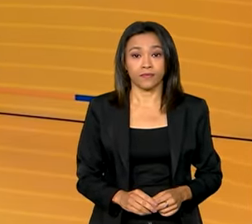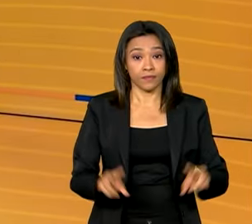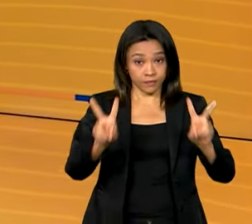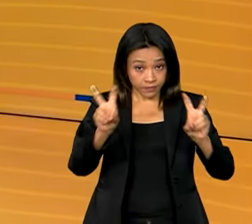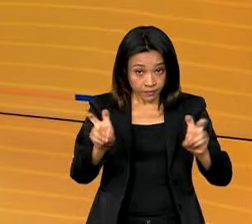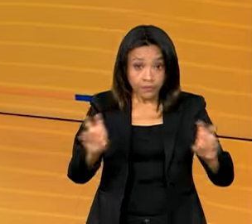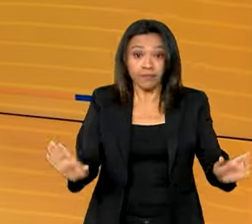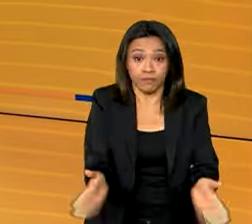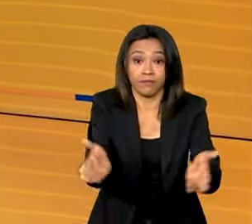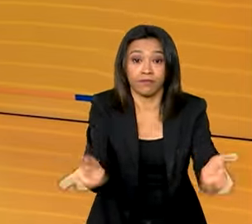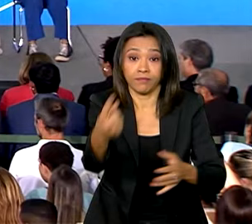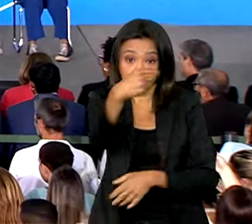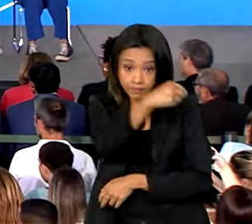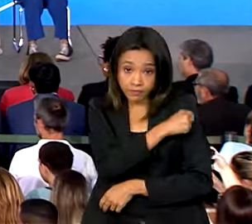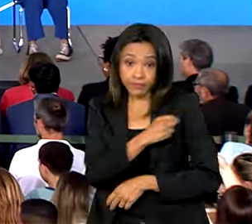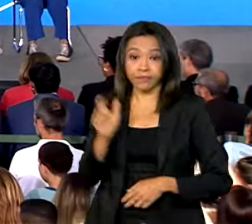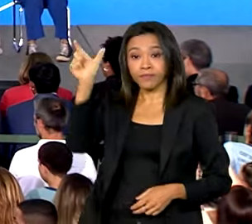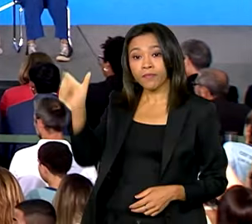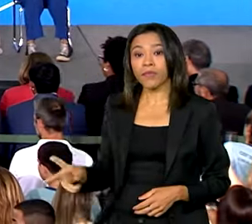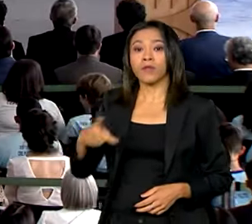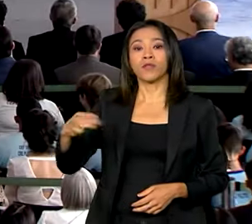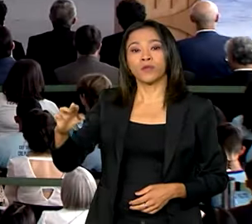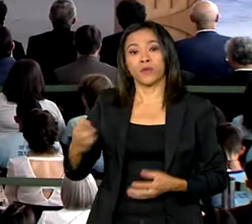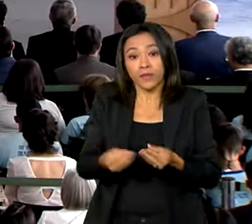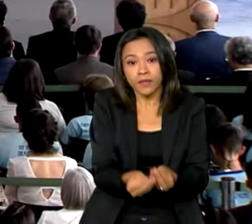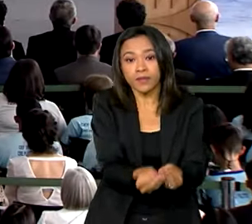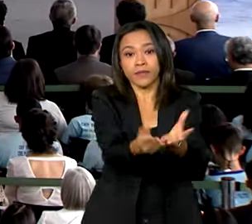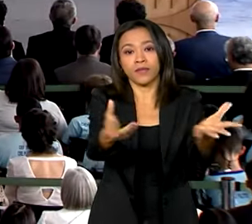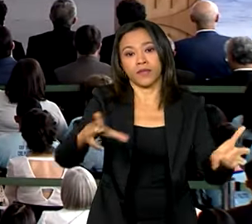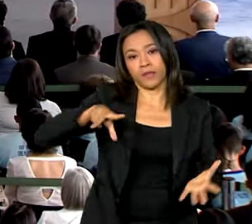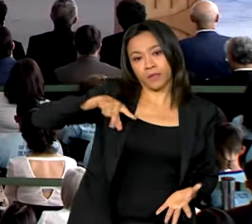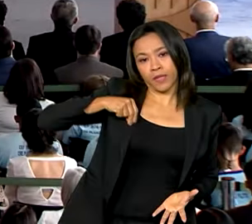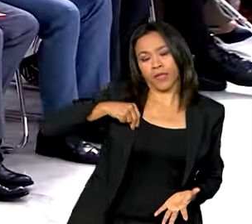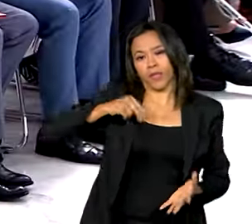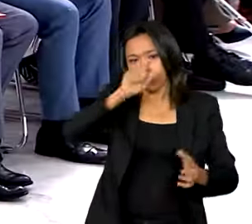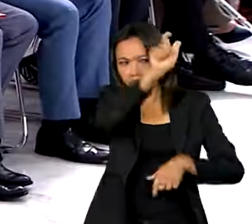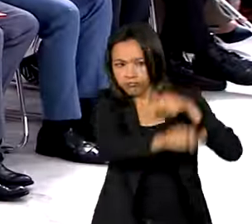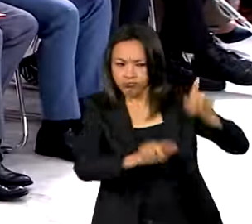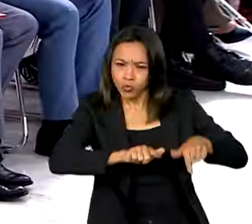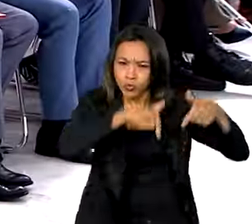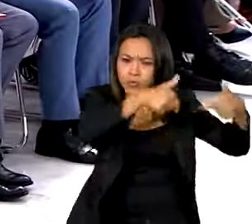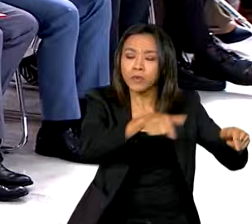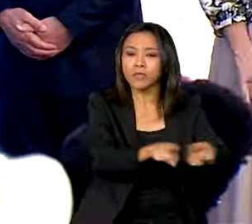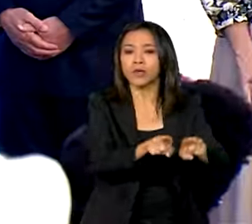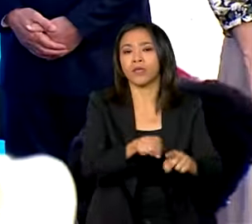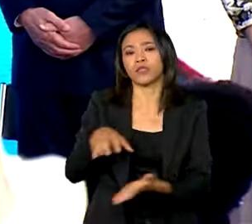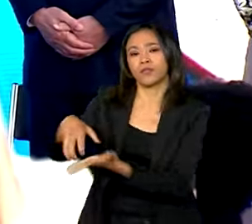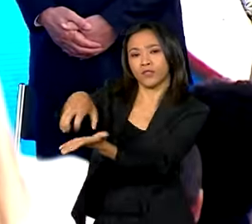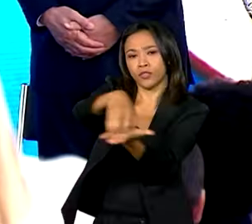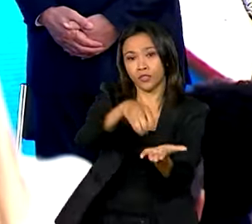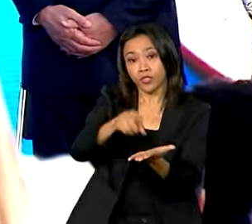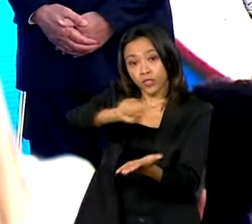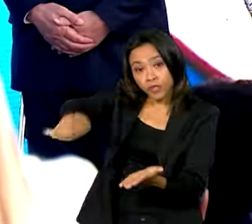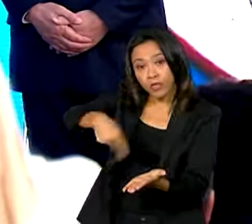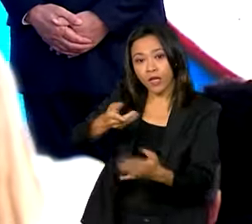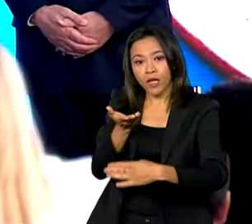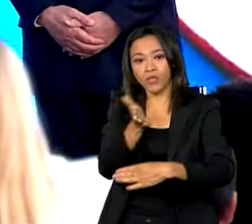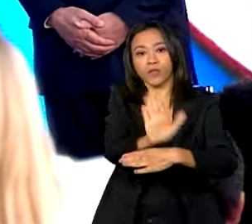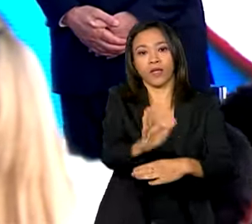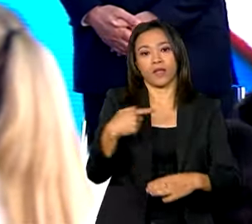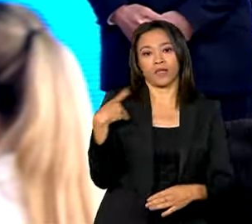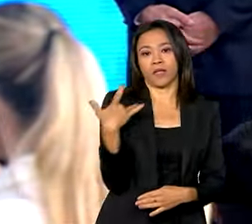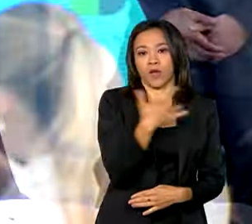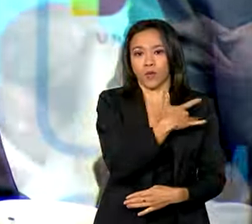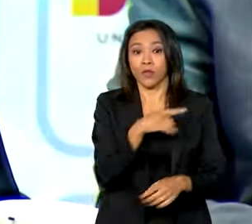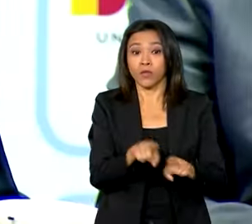Incentivo à vacinação. Presidente Lula entrega medalhas por atuação de pessoas e instituições que contribuíram para a saúde e